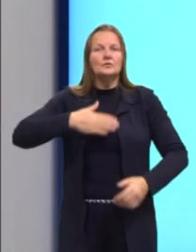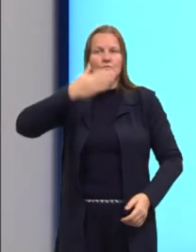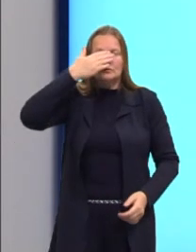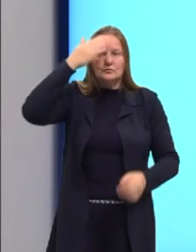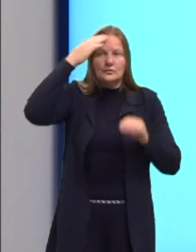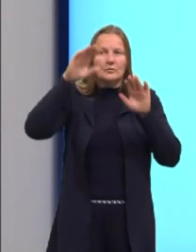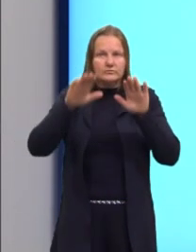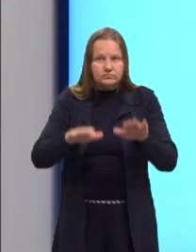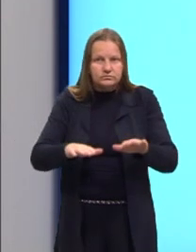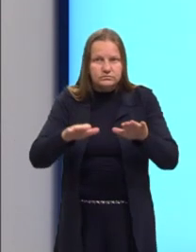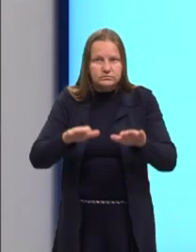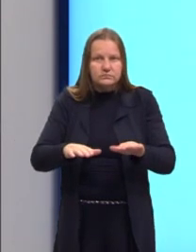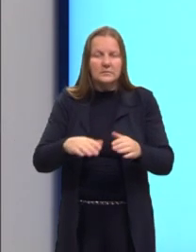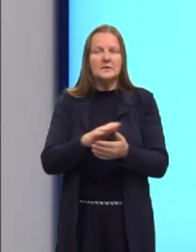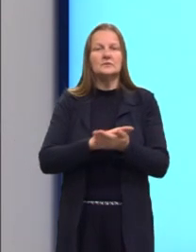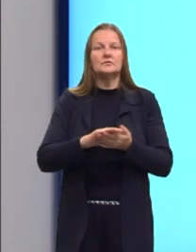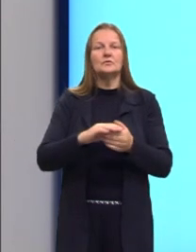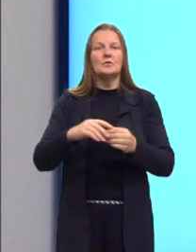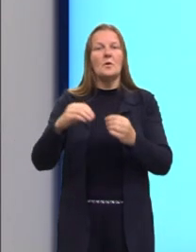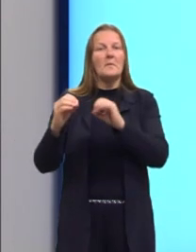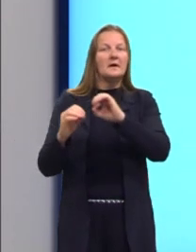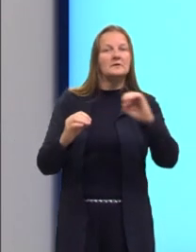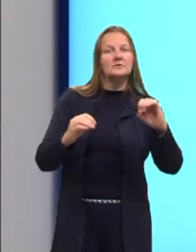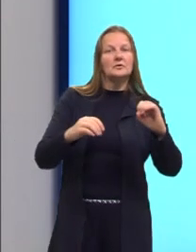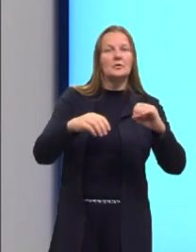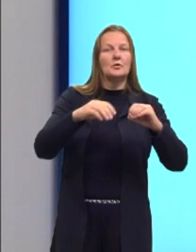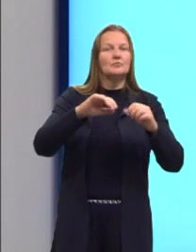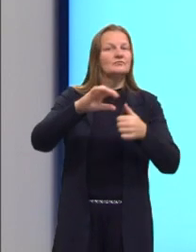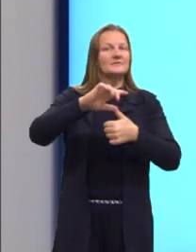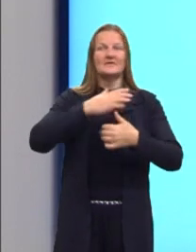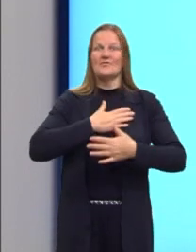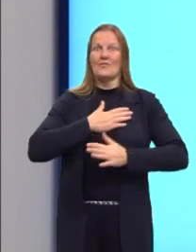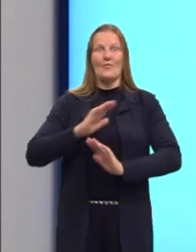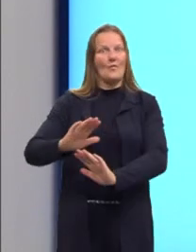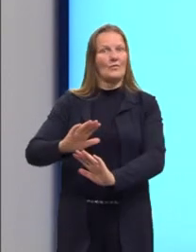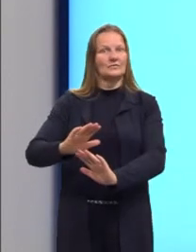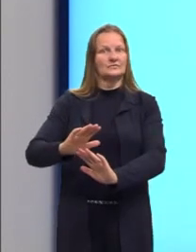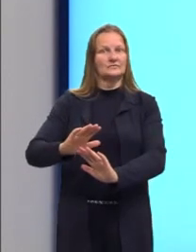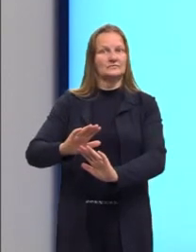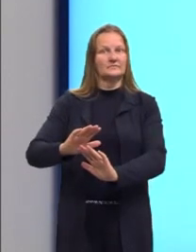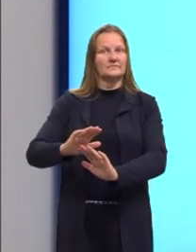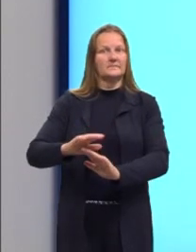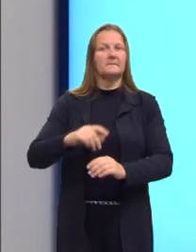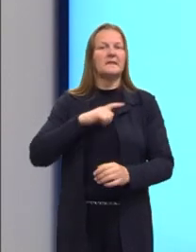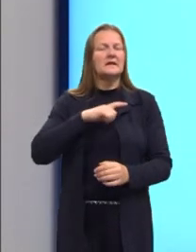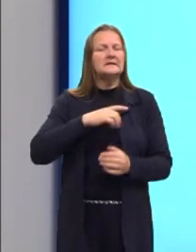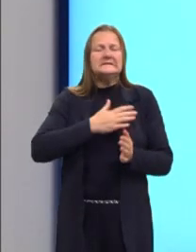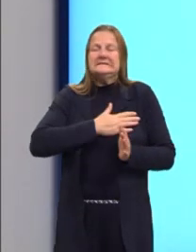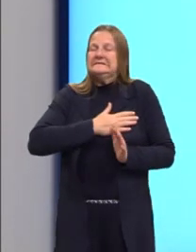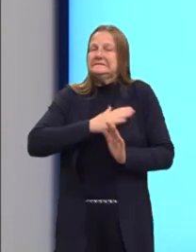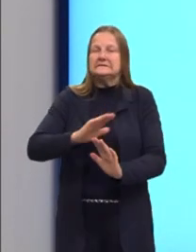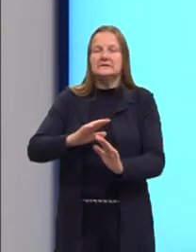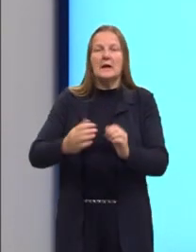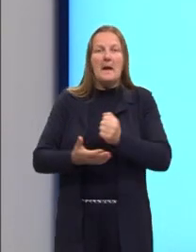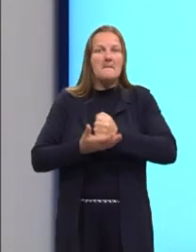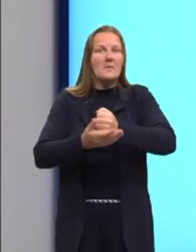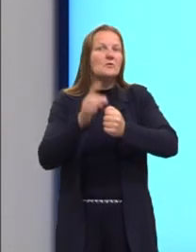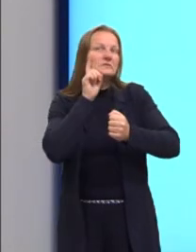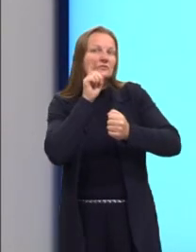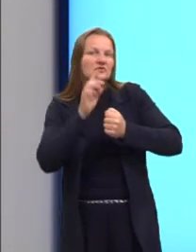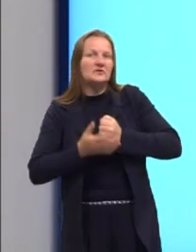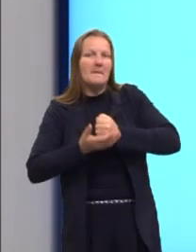entre outras coisas, ali no Oriente Médio, não veem isso com bons olhos. Não gostam desse apoio.